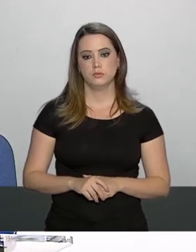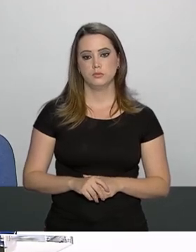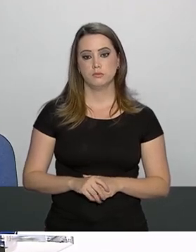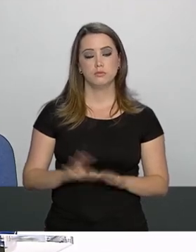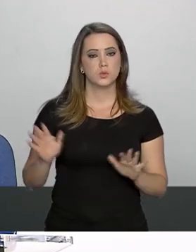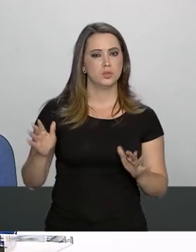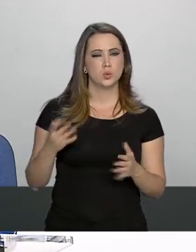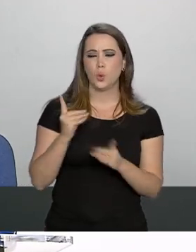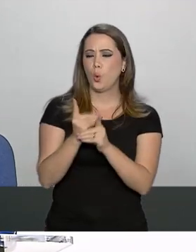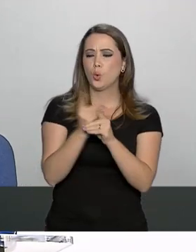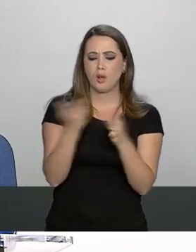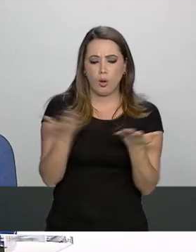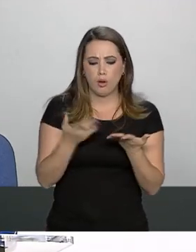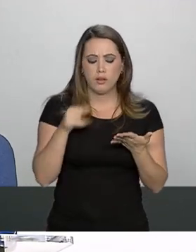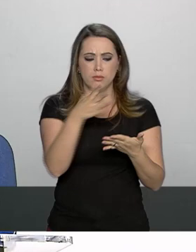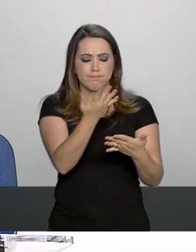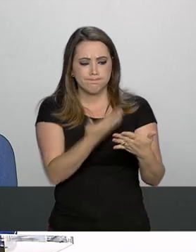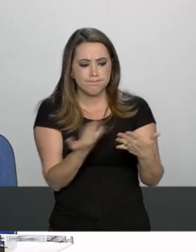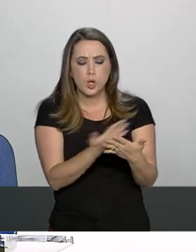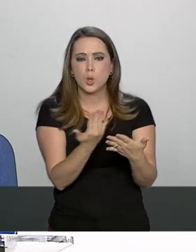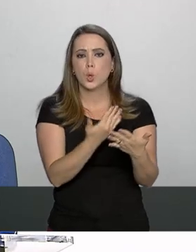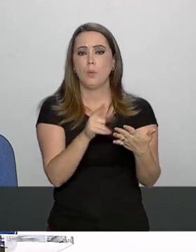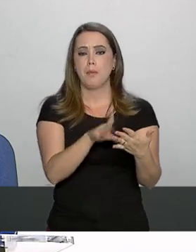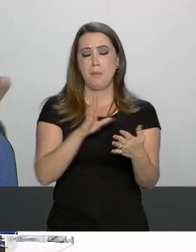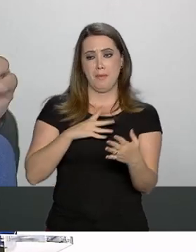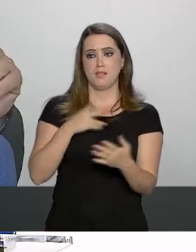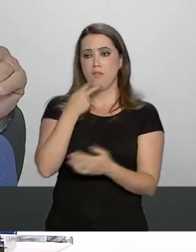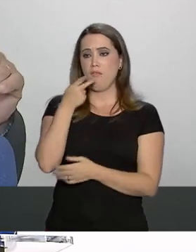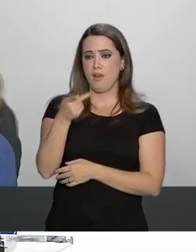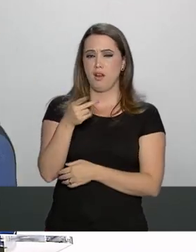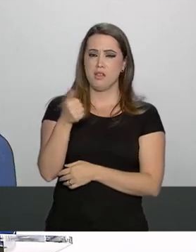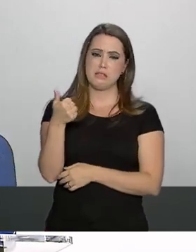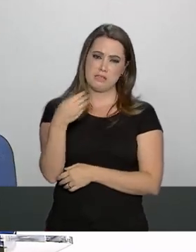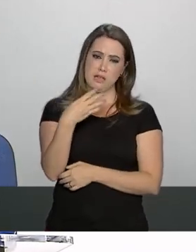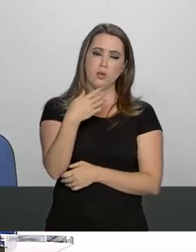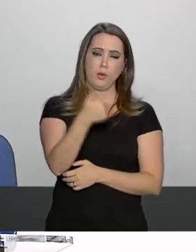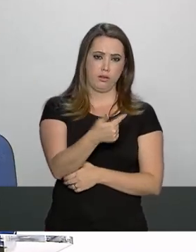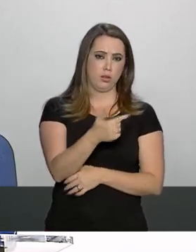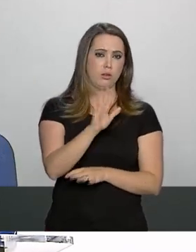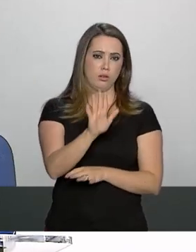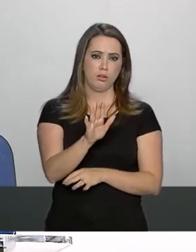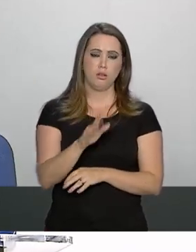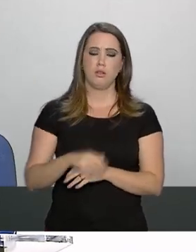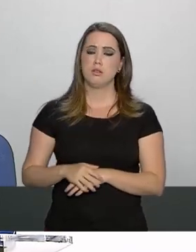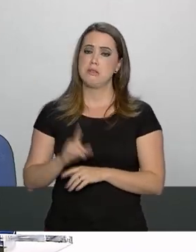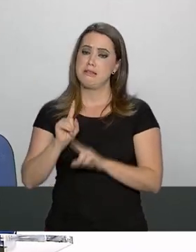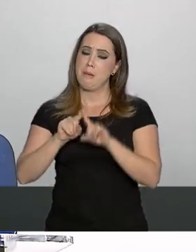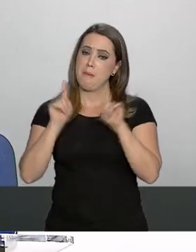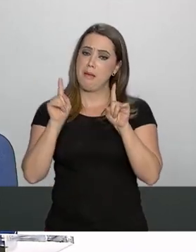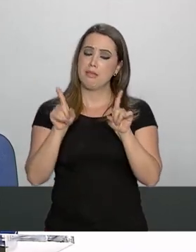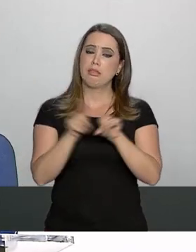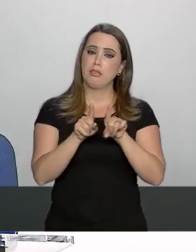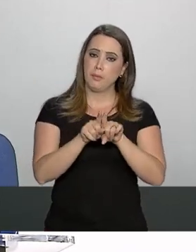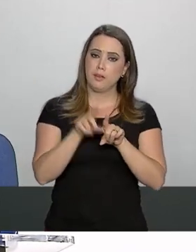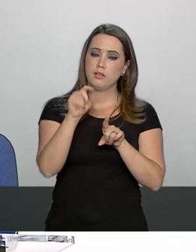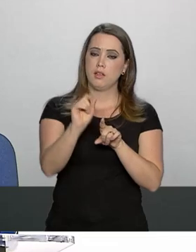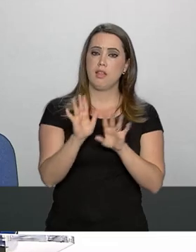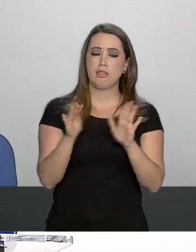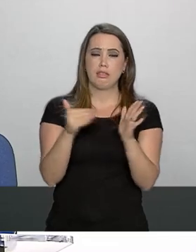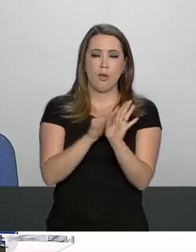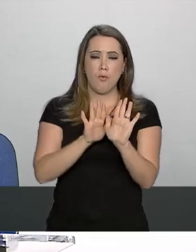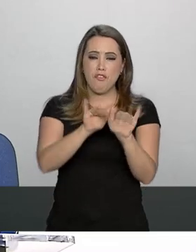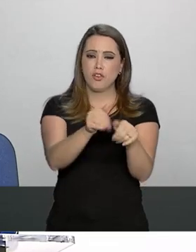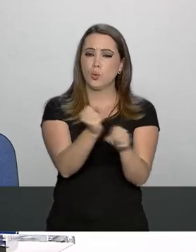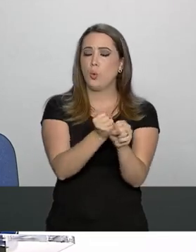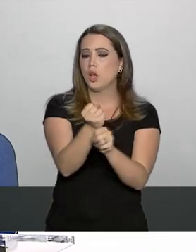eu não estou encontrando aqui mas eu acho que eu cheguei a citar 142 142 e até o final do ano